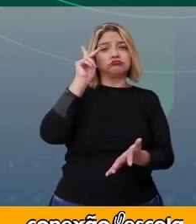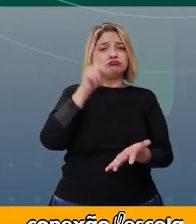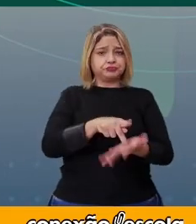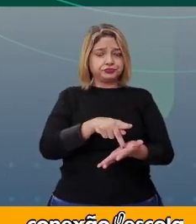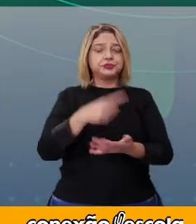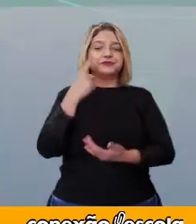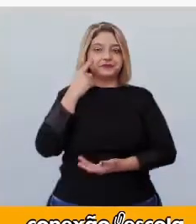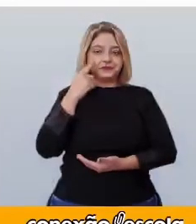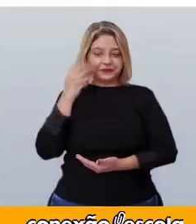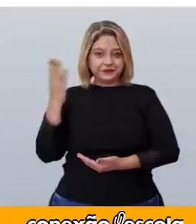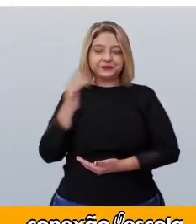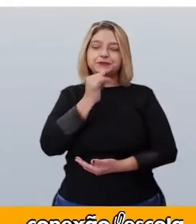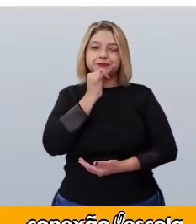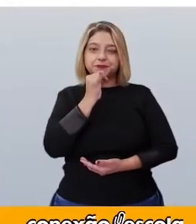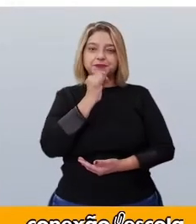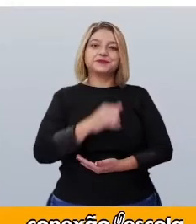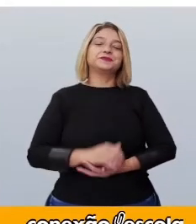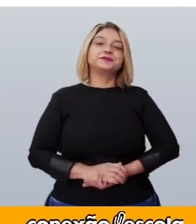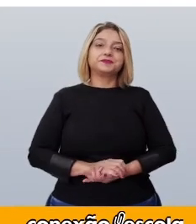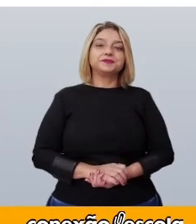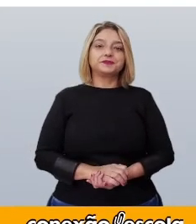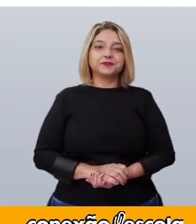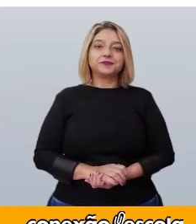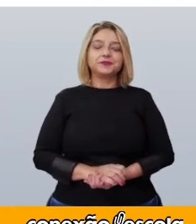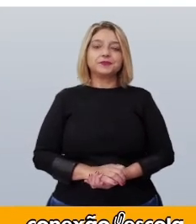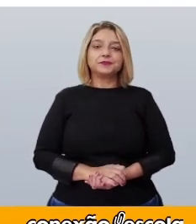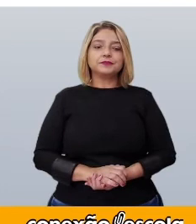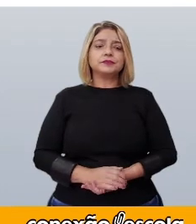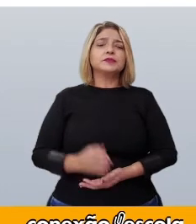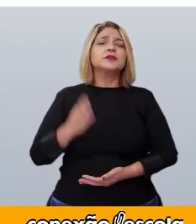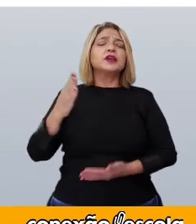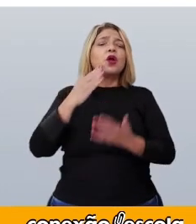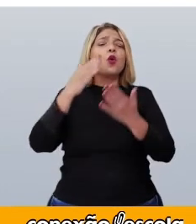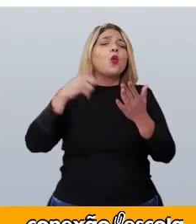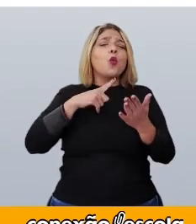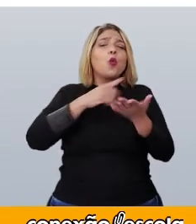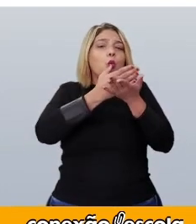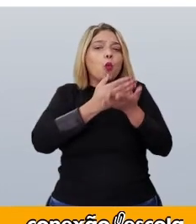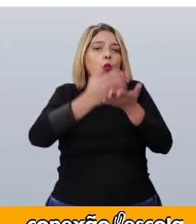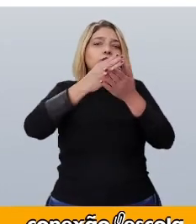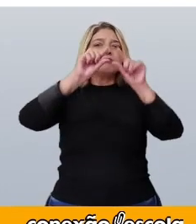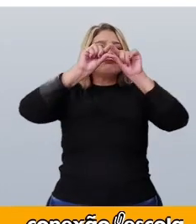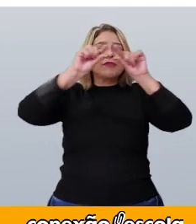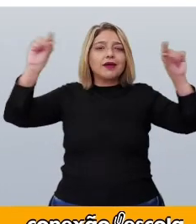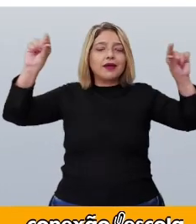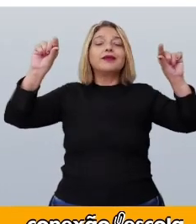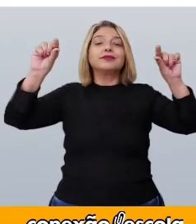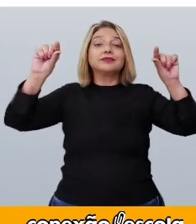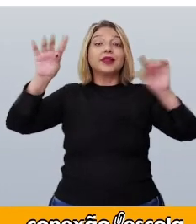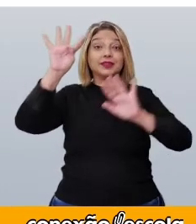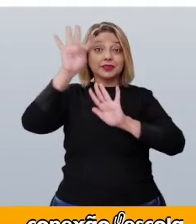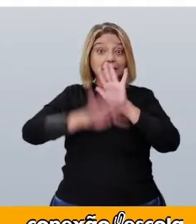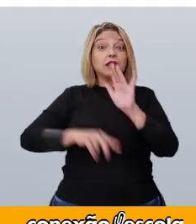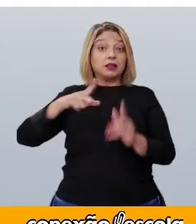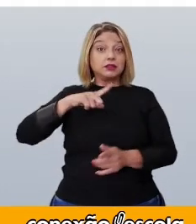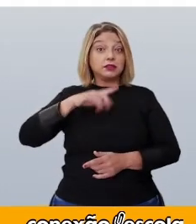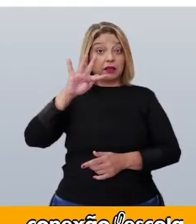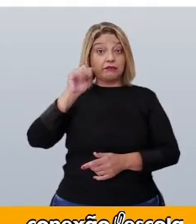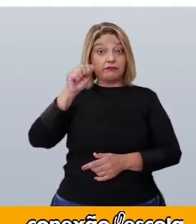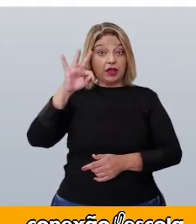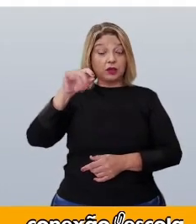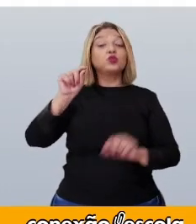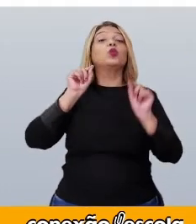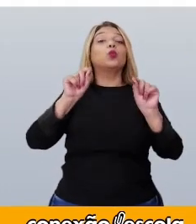Por exemplo, lá no início, na primeira linha do texto, já temos um fato de que a